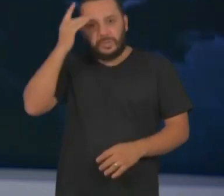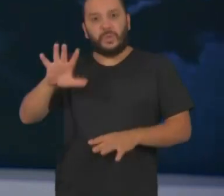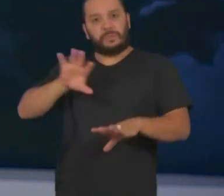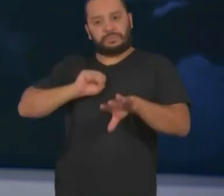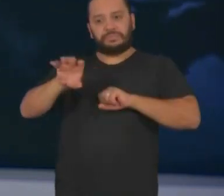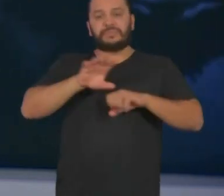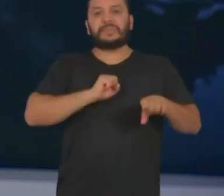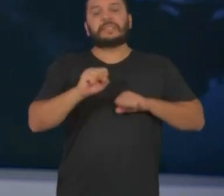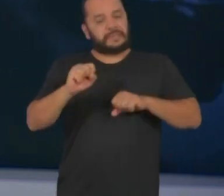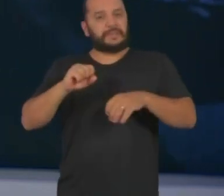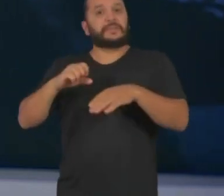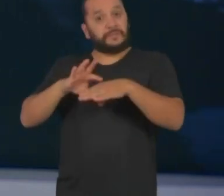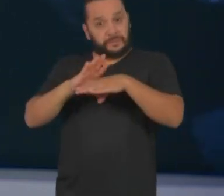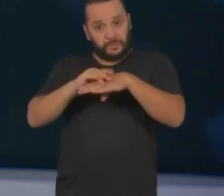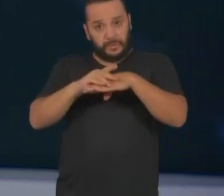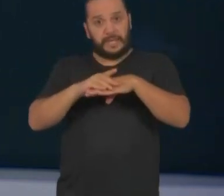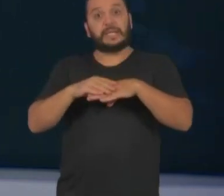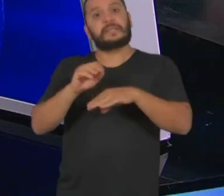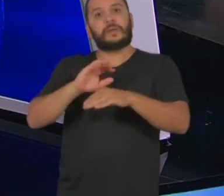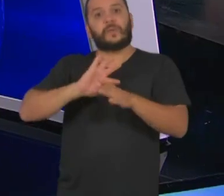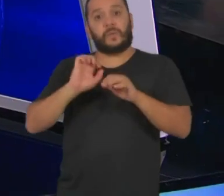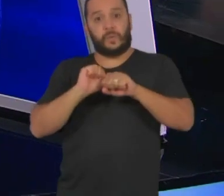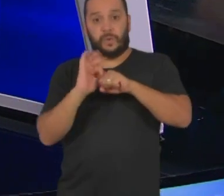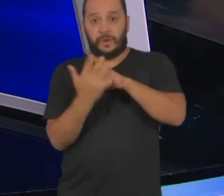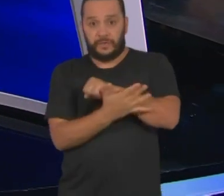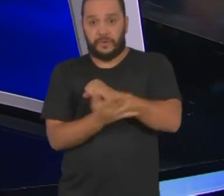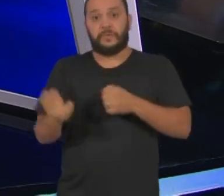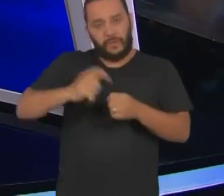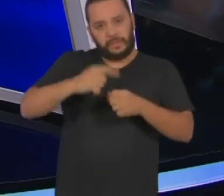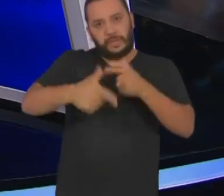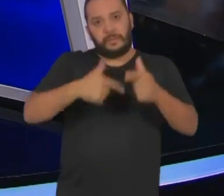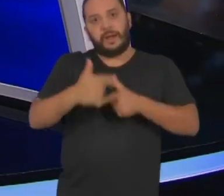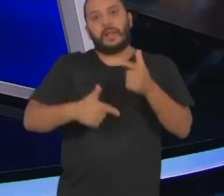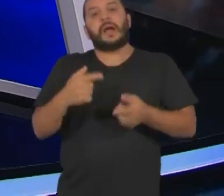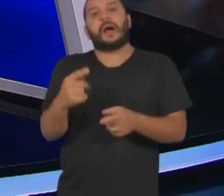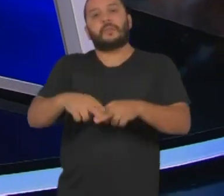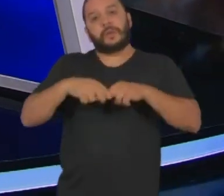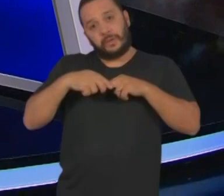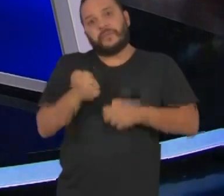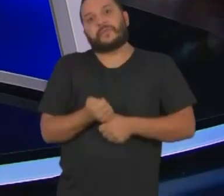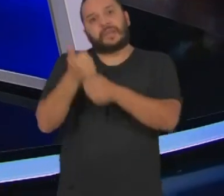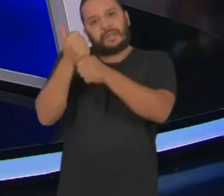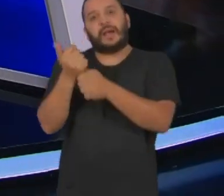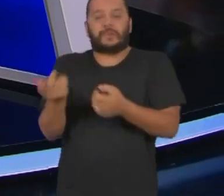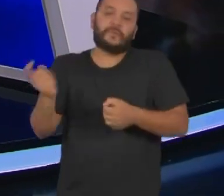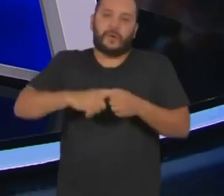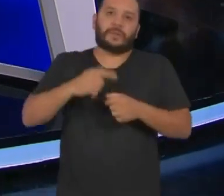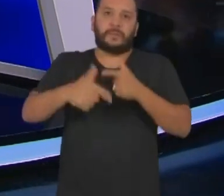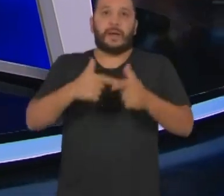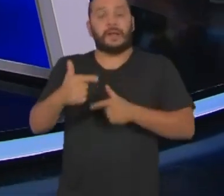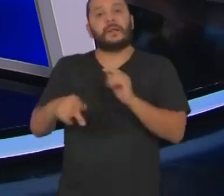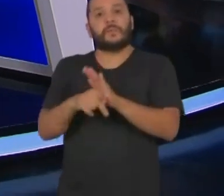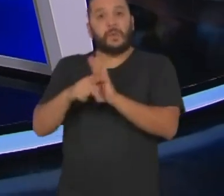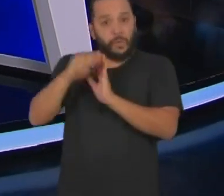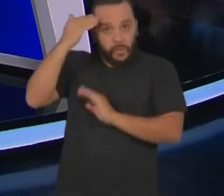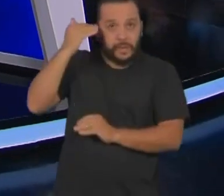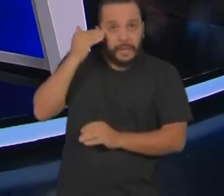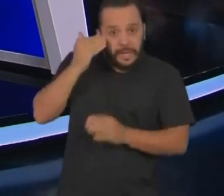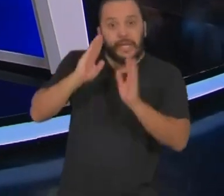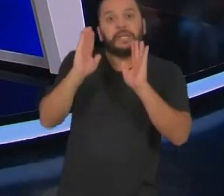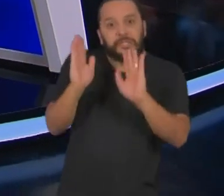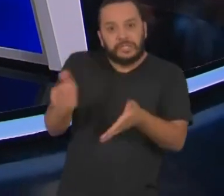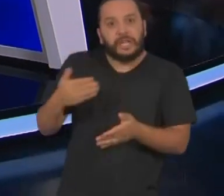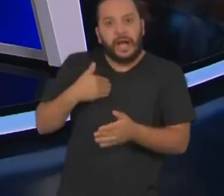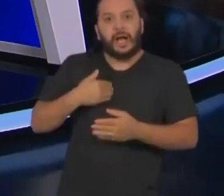a voltar ao trabalho depois do feriado do Ano Novo. E o grande vencedor do Oscar fala coreano. Parasita leva a